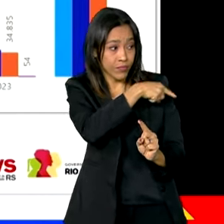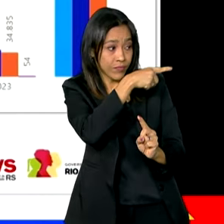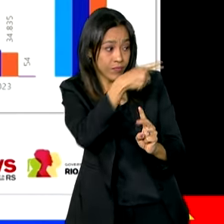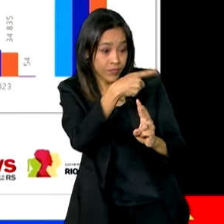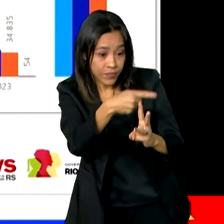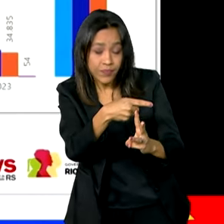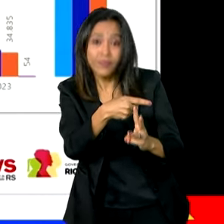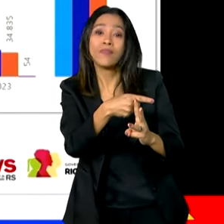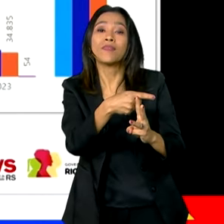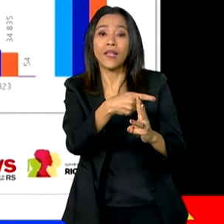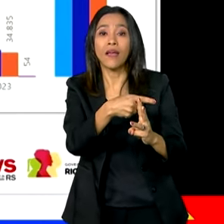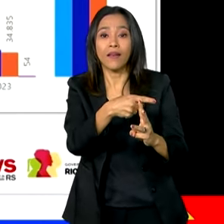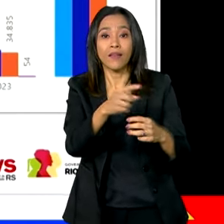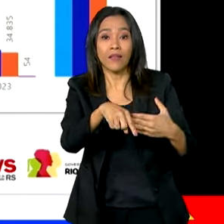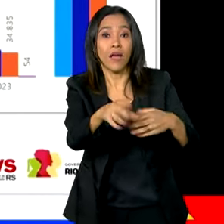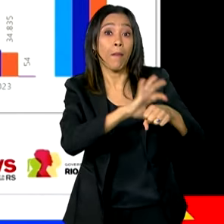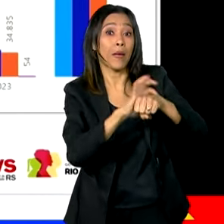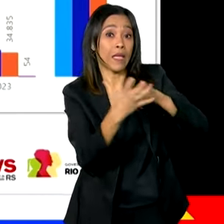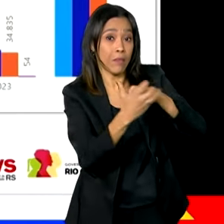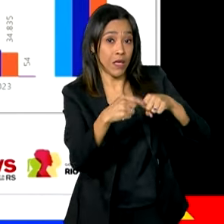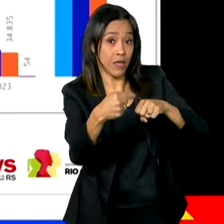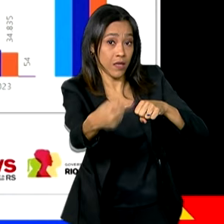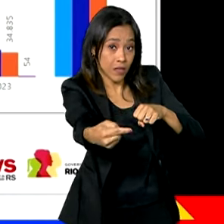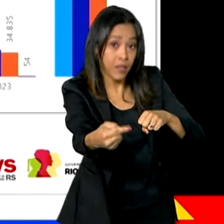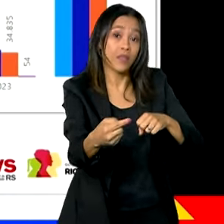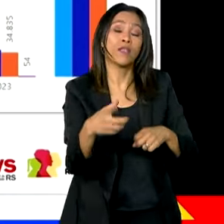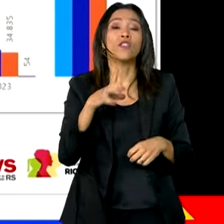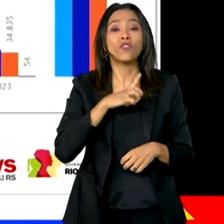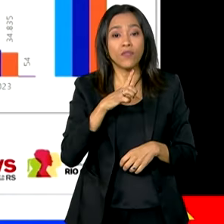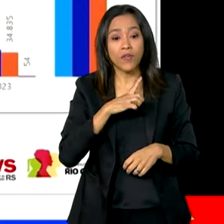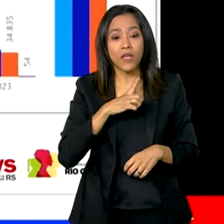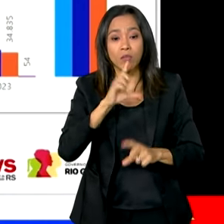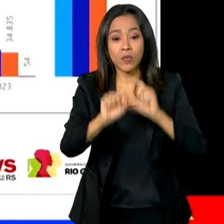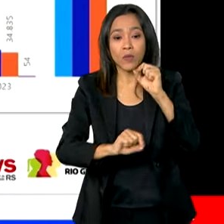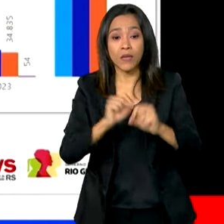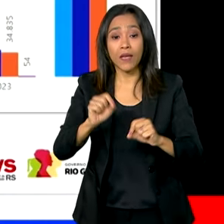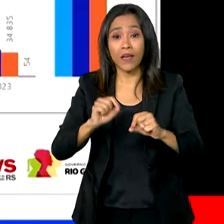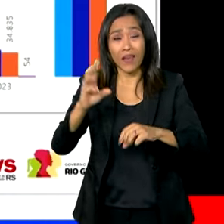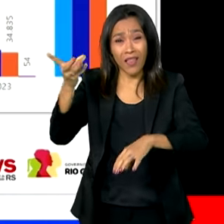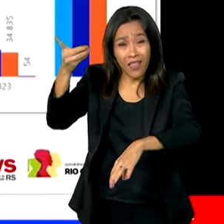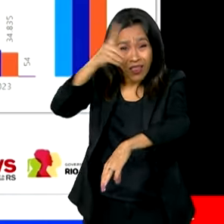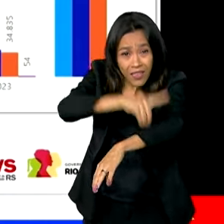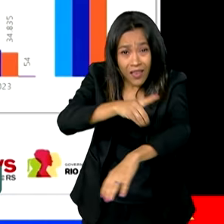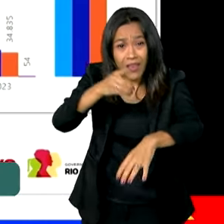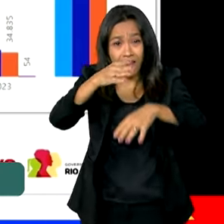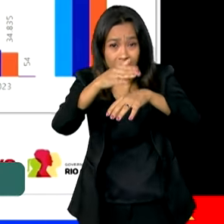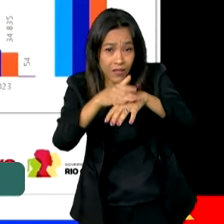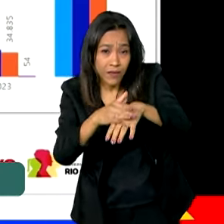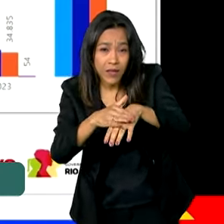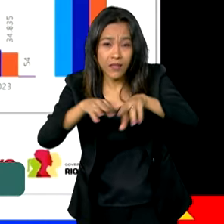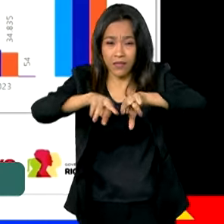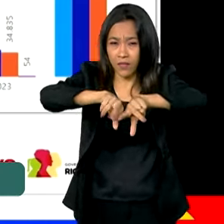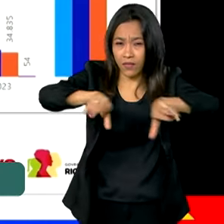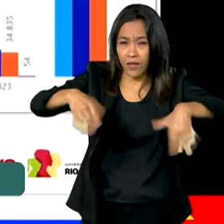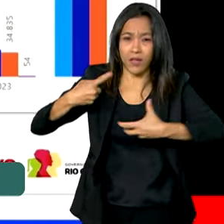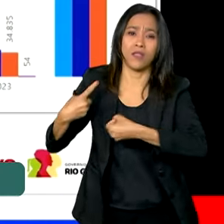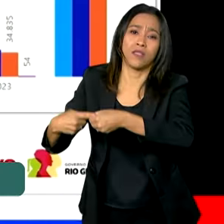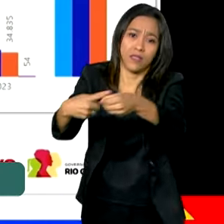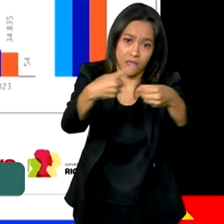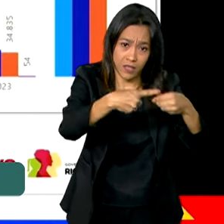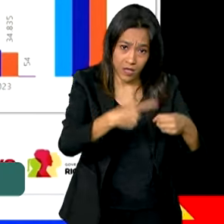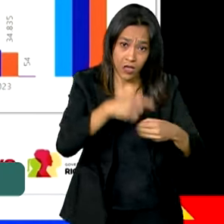pandemia, nós tivemos, então, uma reintrodução de dengue em vários municípios do Estado do Rio Grande do Sul.